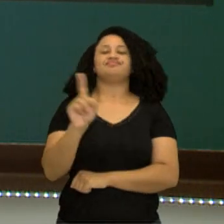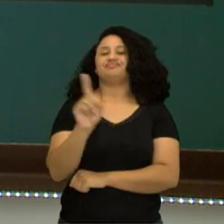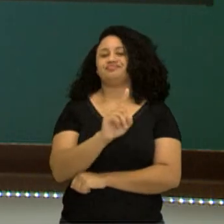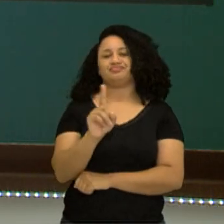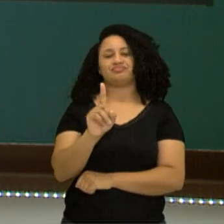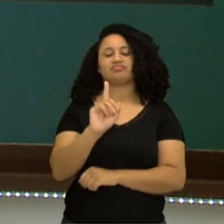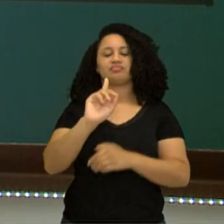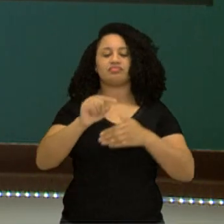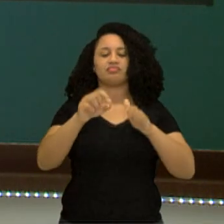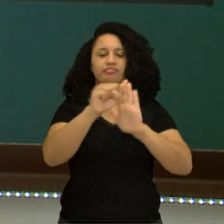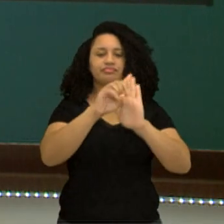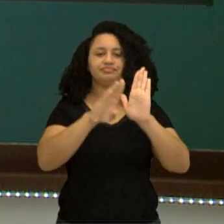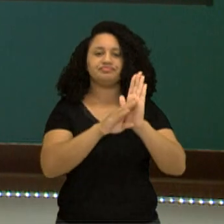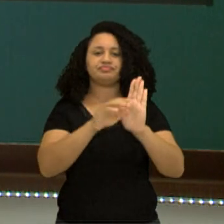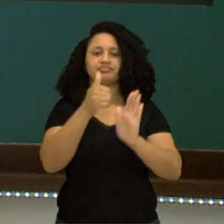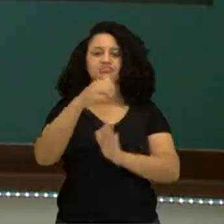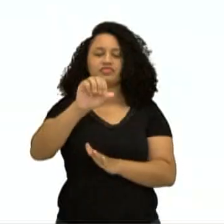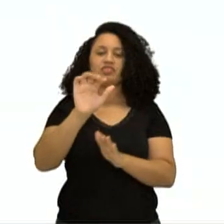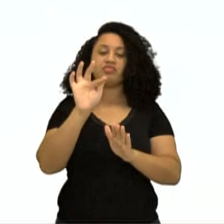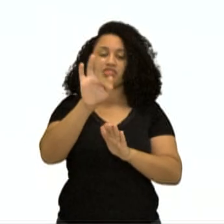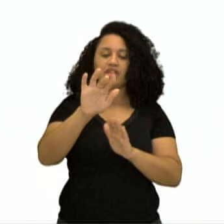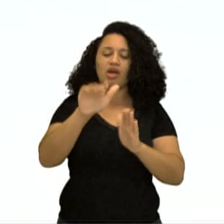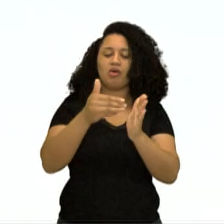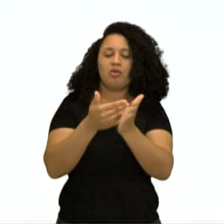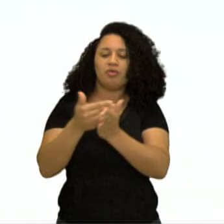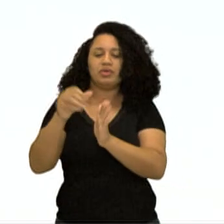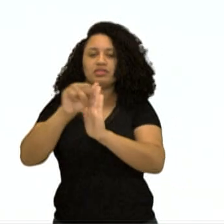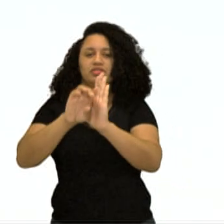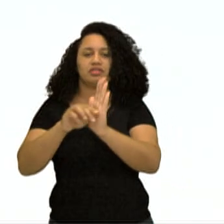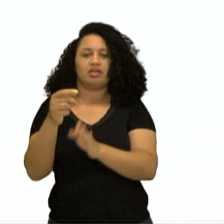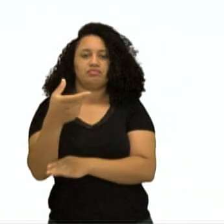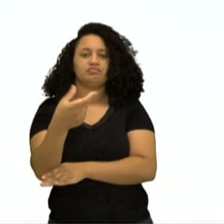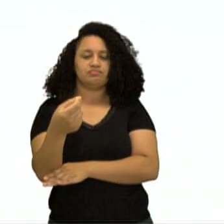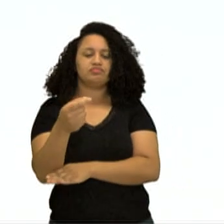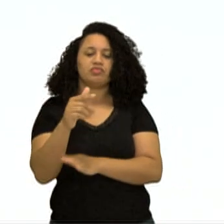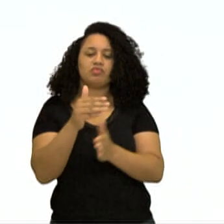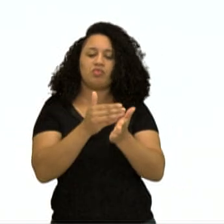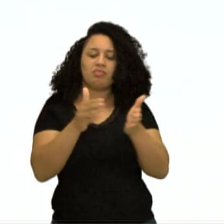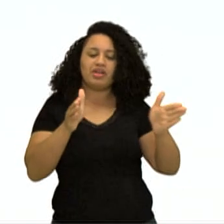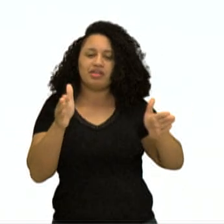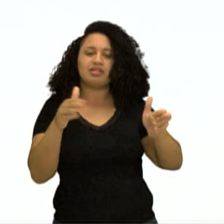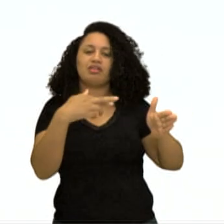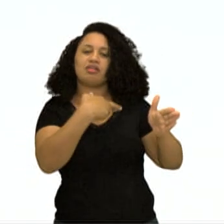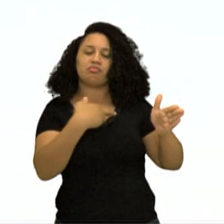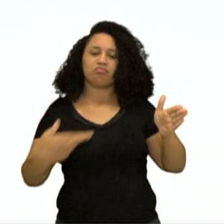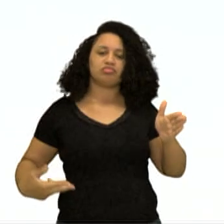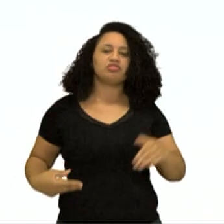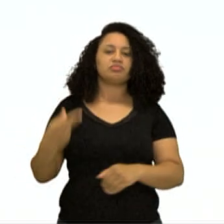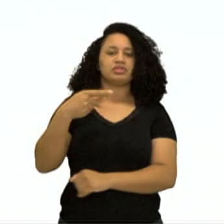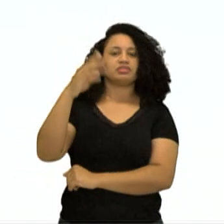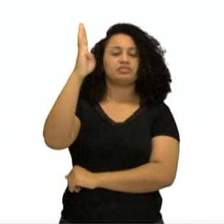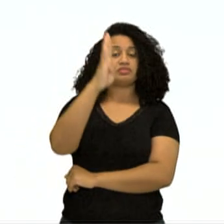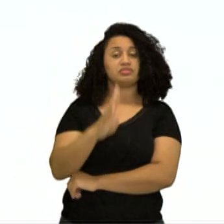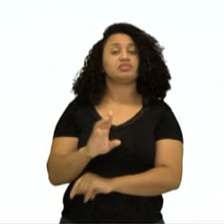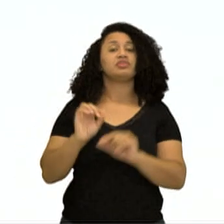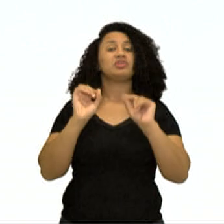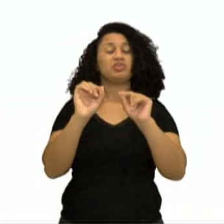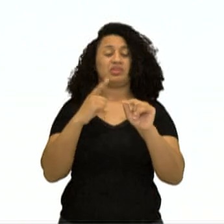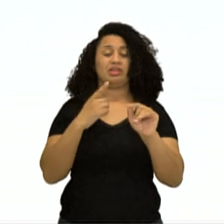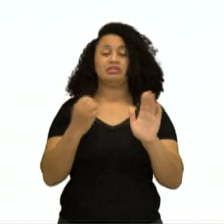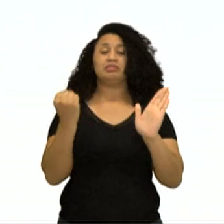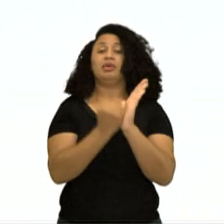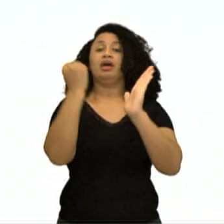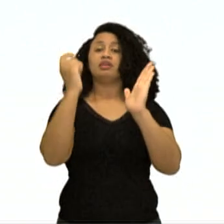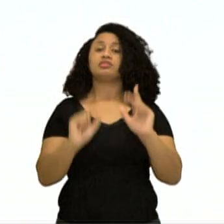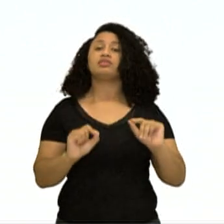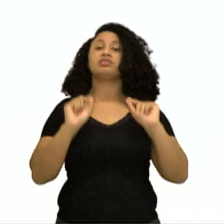No finalzinho do século XIX, início do século XX, ou seja, esse início da república no Brasil foi marcado